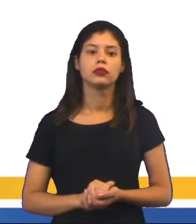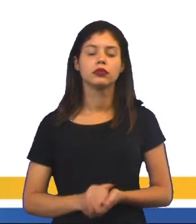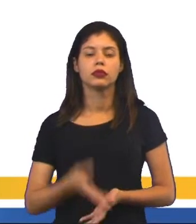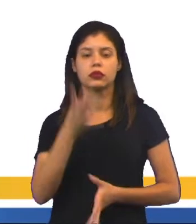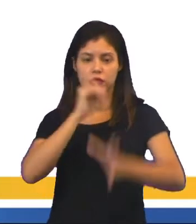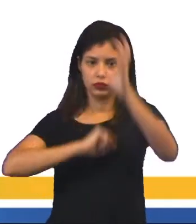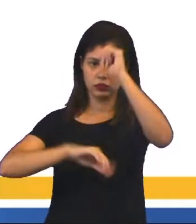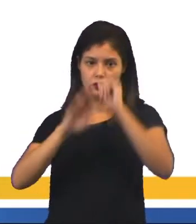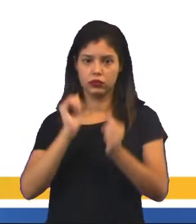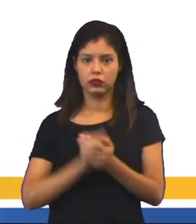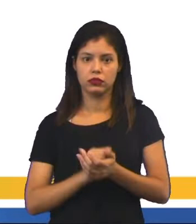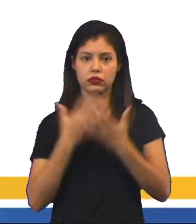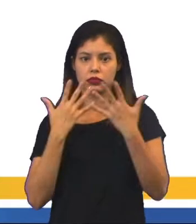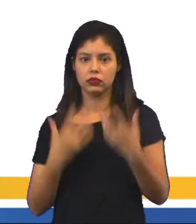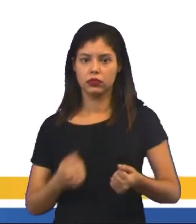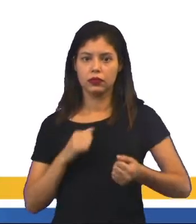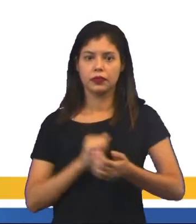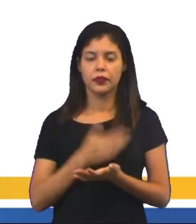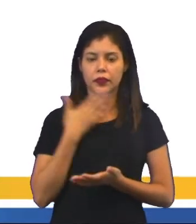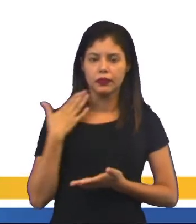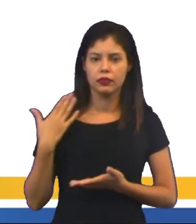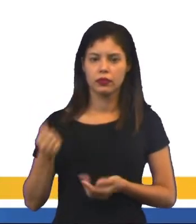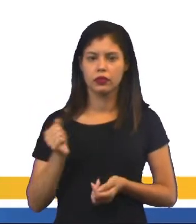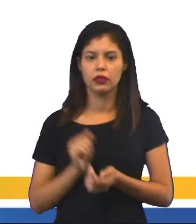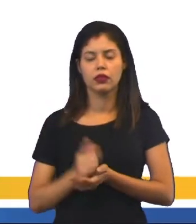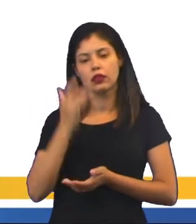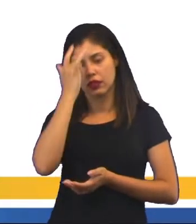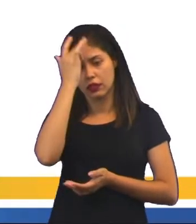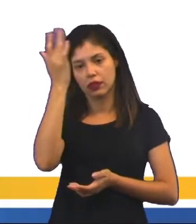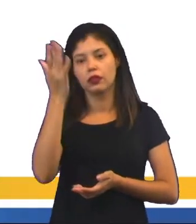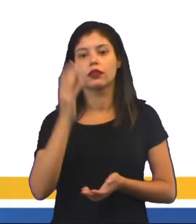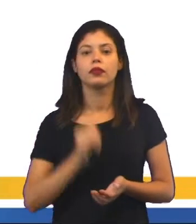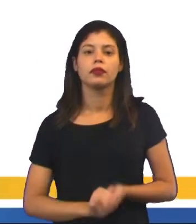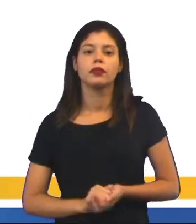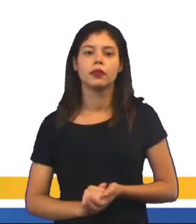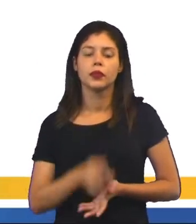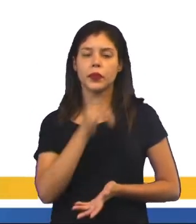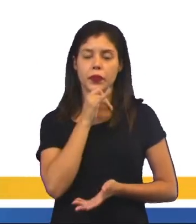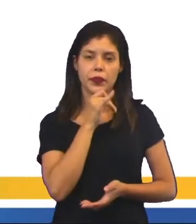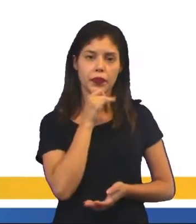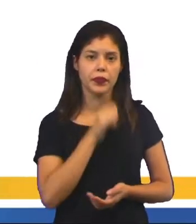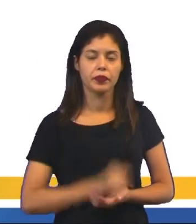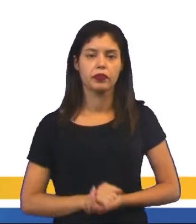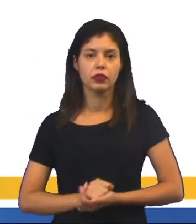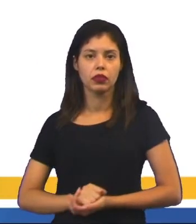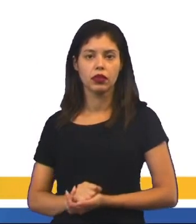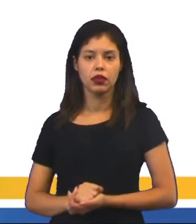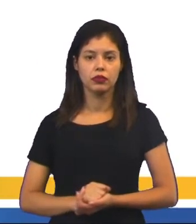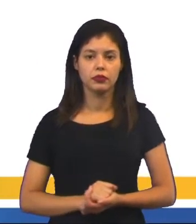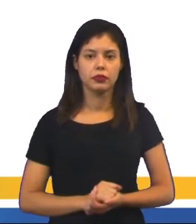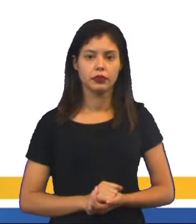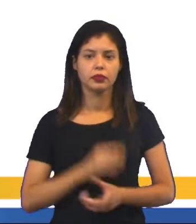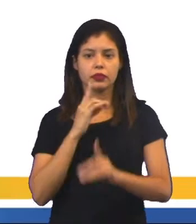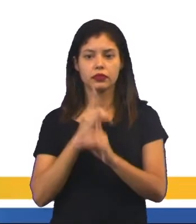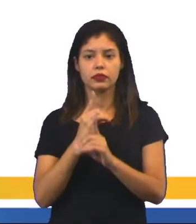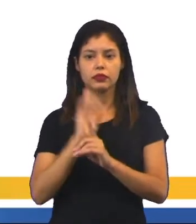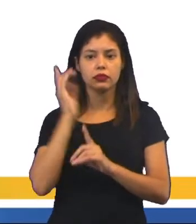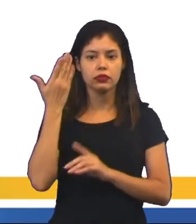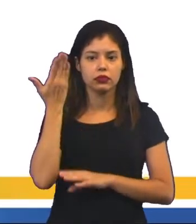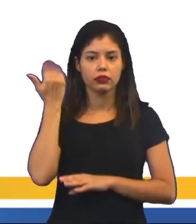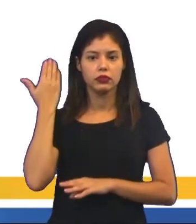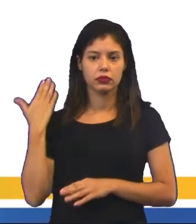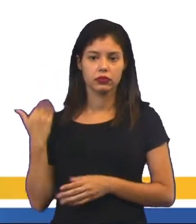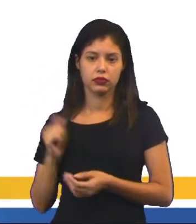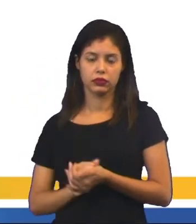do conhecimento adquirido para aperfeiçoar. Então, vamos dar um exemplo aqui. Eu descobri então lá no